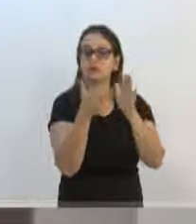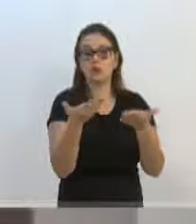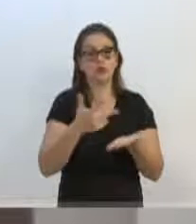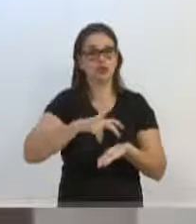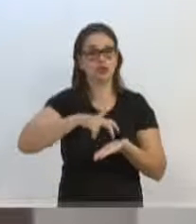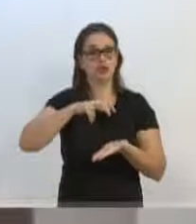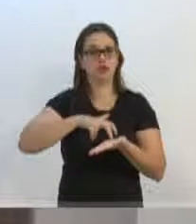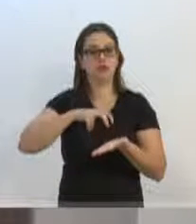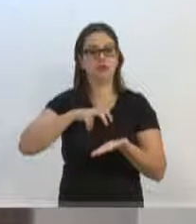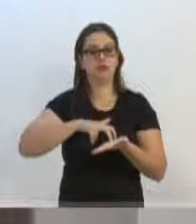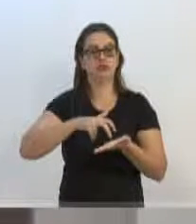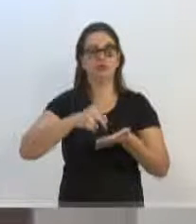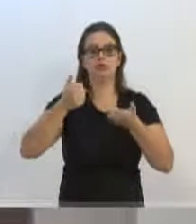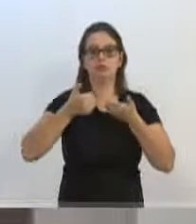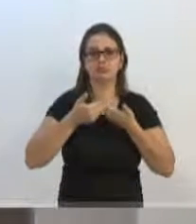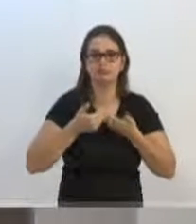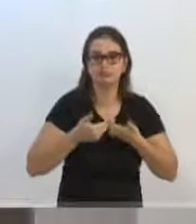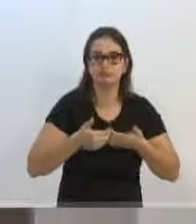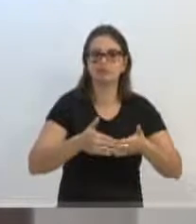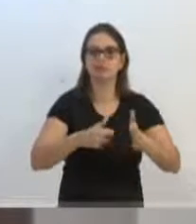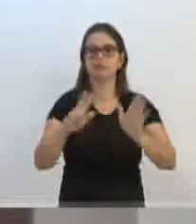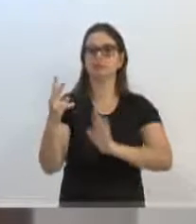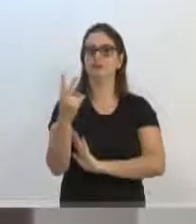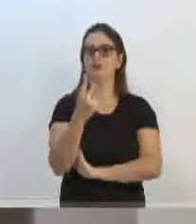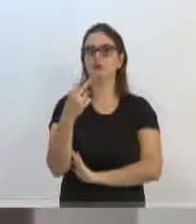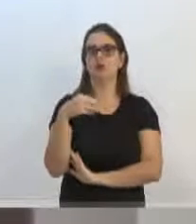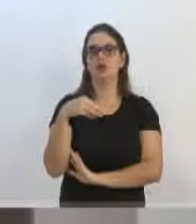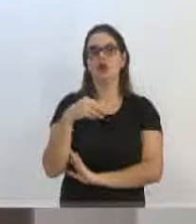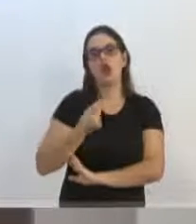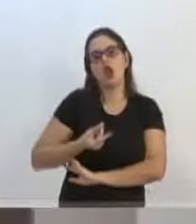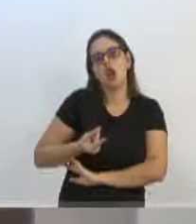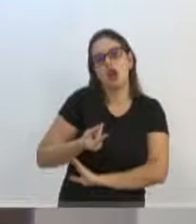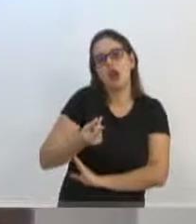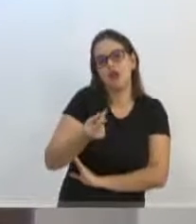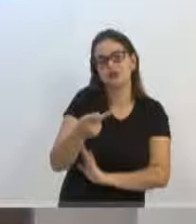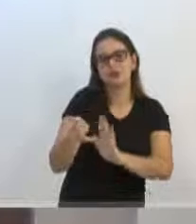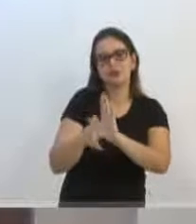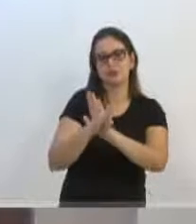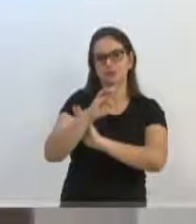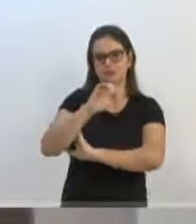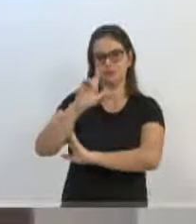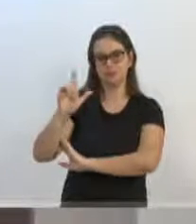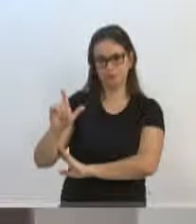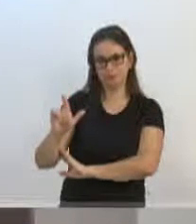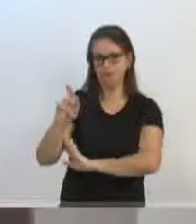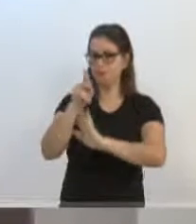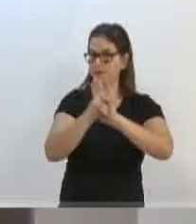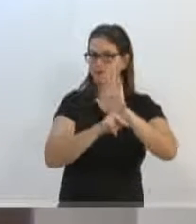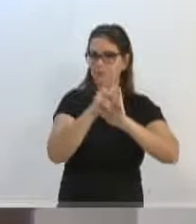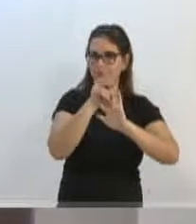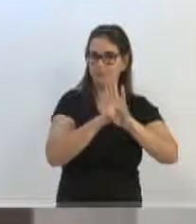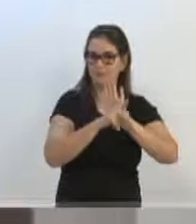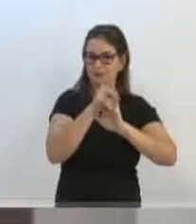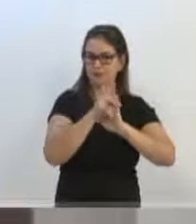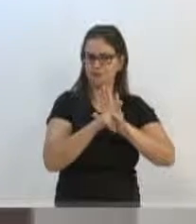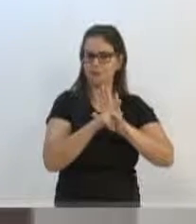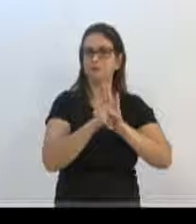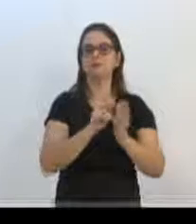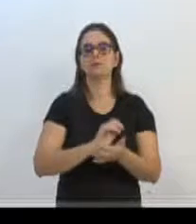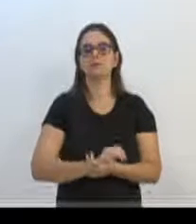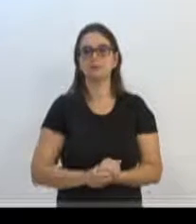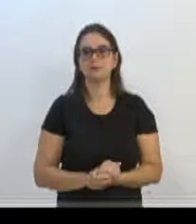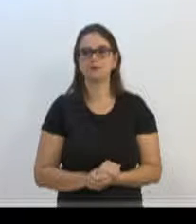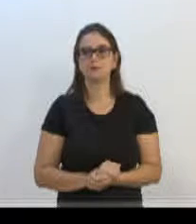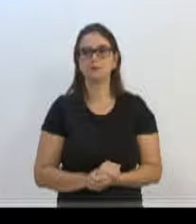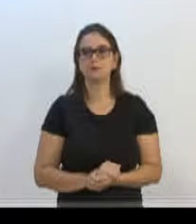tivemos o lançamento do segundo Longevidade Feste Blumenau, um projeto encabeçado, na verdade,